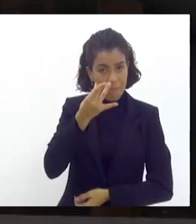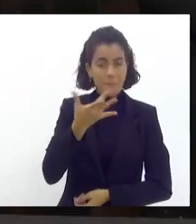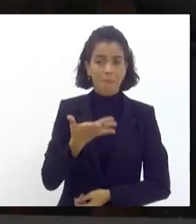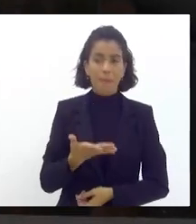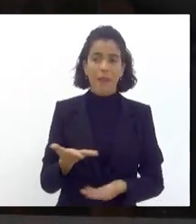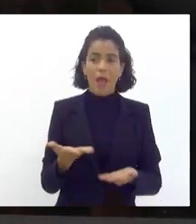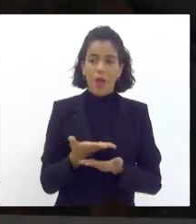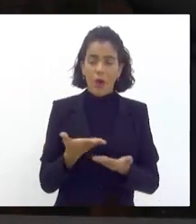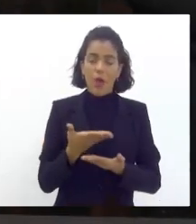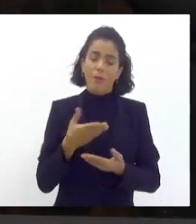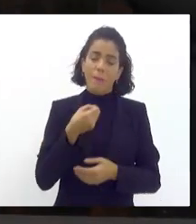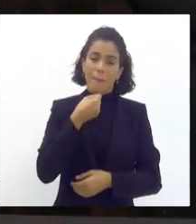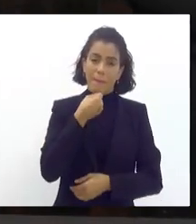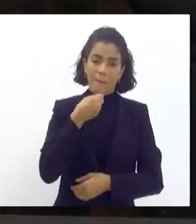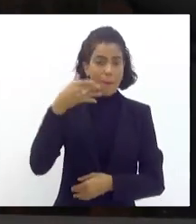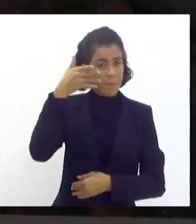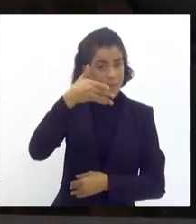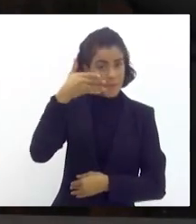para o deputado Luiz Cláudio